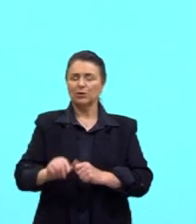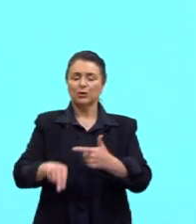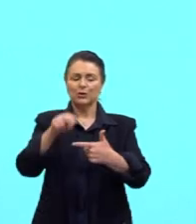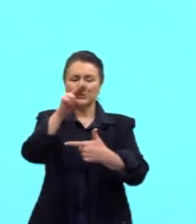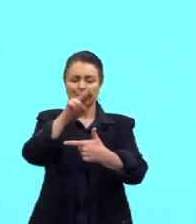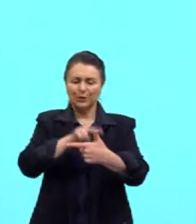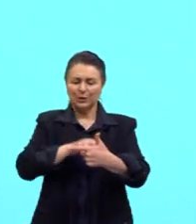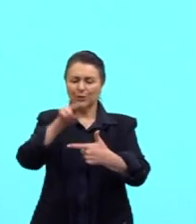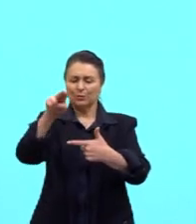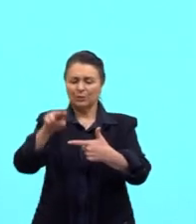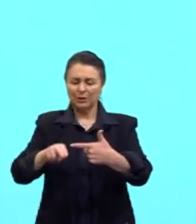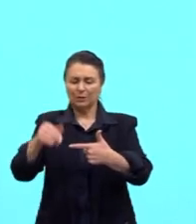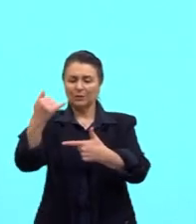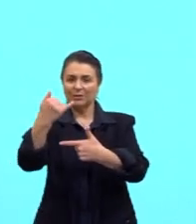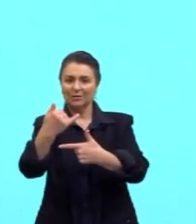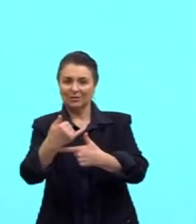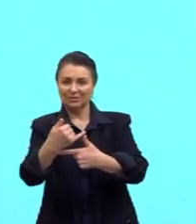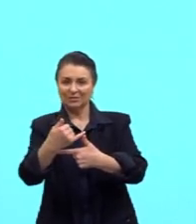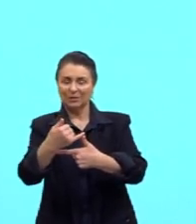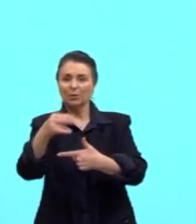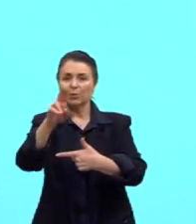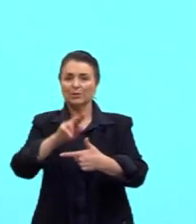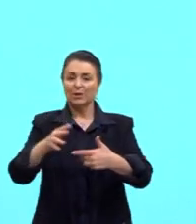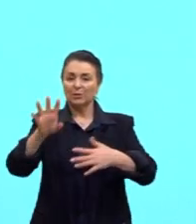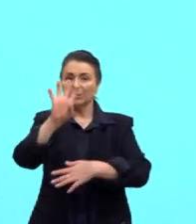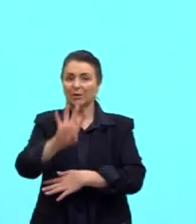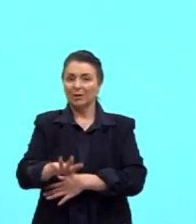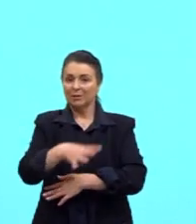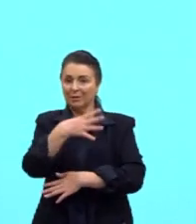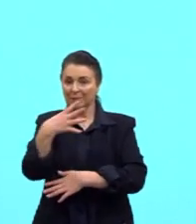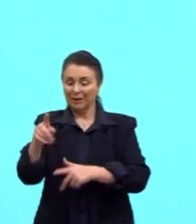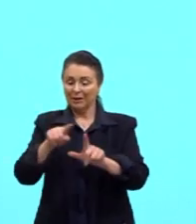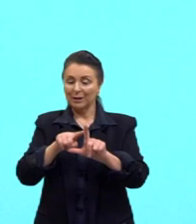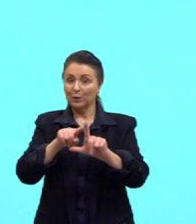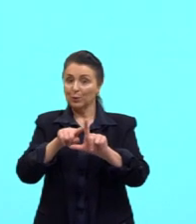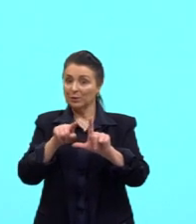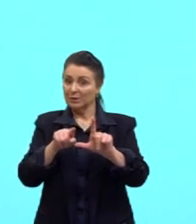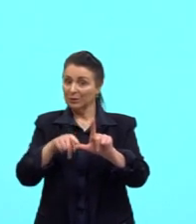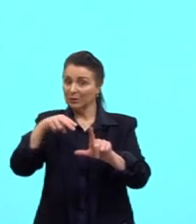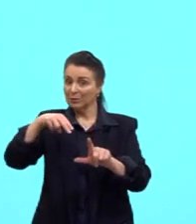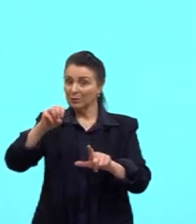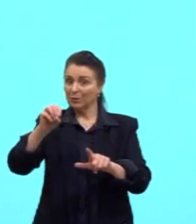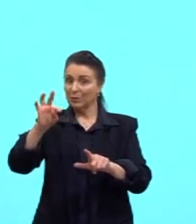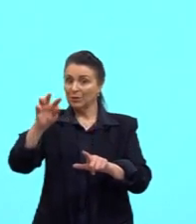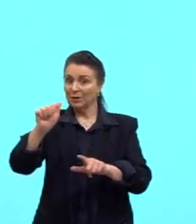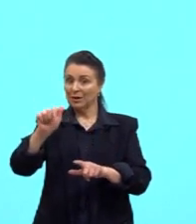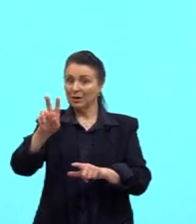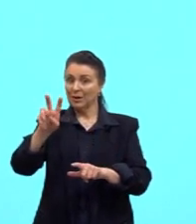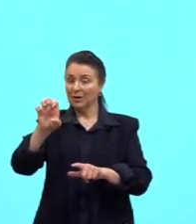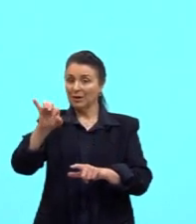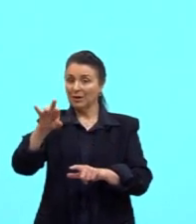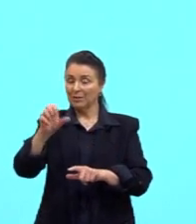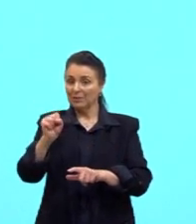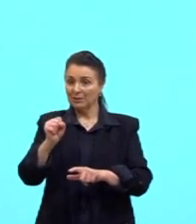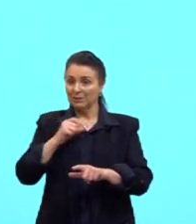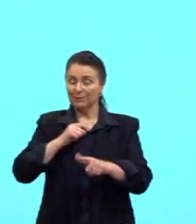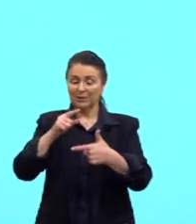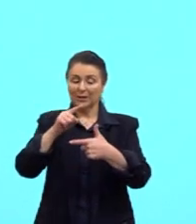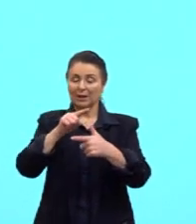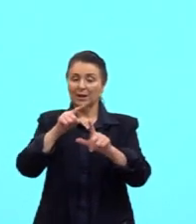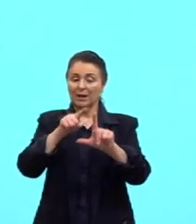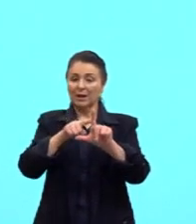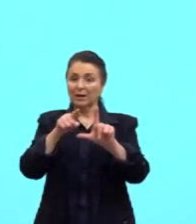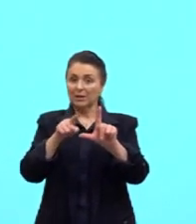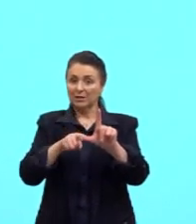cosseno e tangente a partir daquela tabelinha dos ângulos notáveis. Lá na tabela, nós identificamos que a tangente de